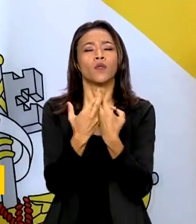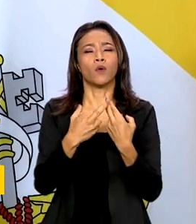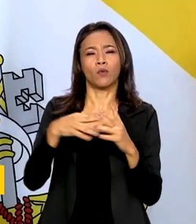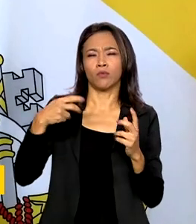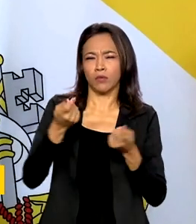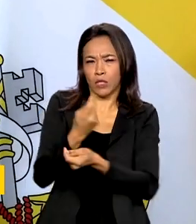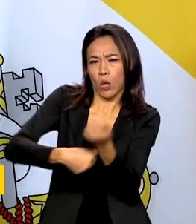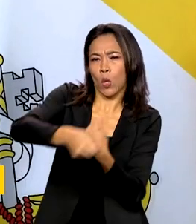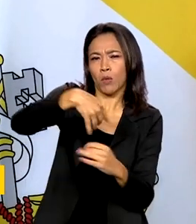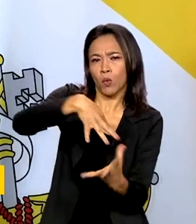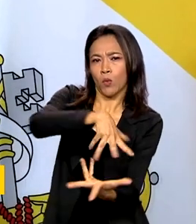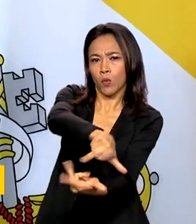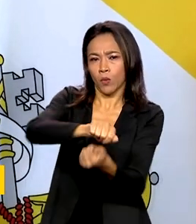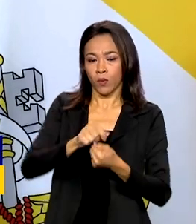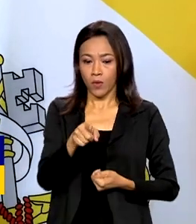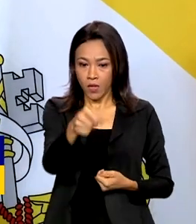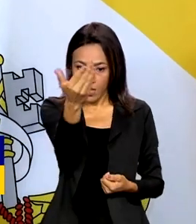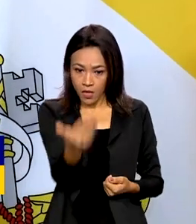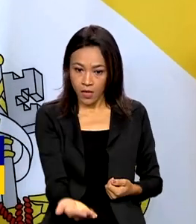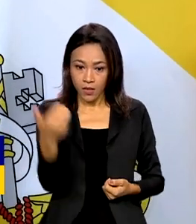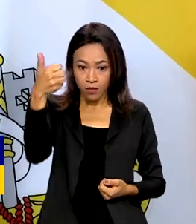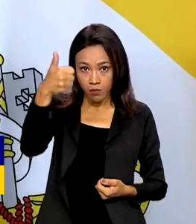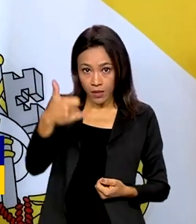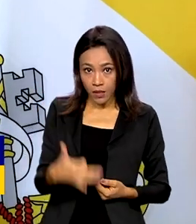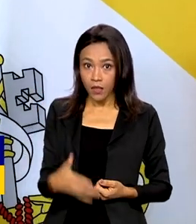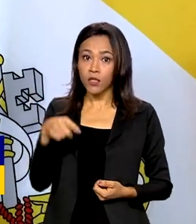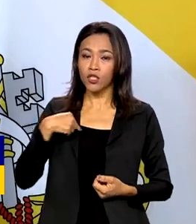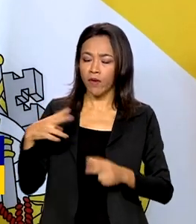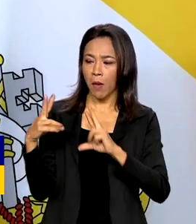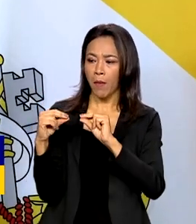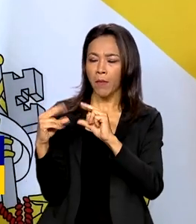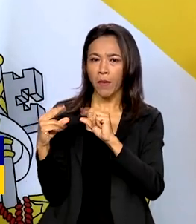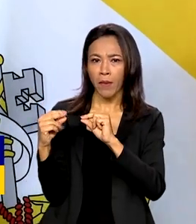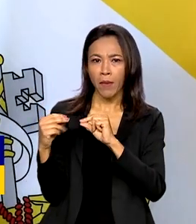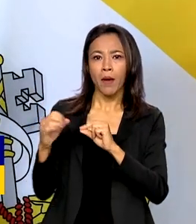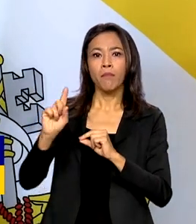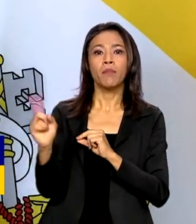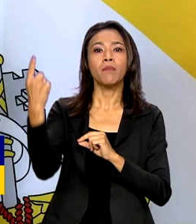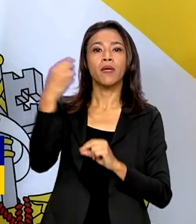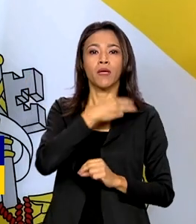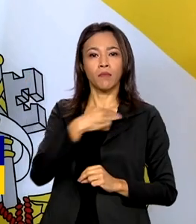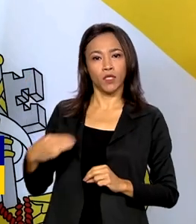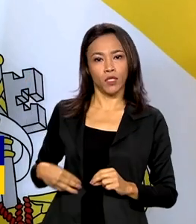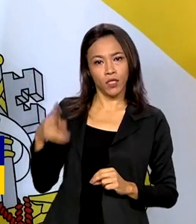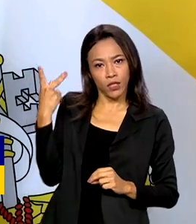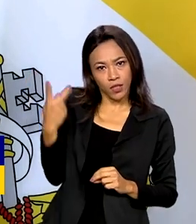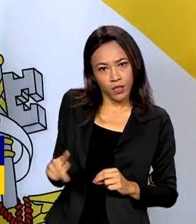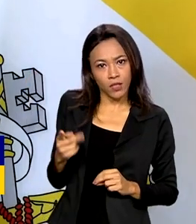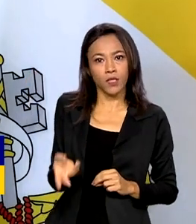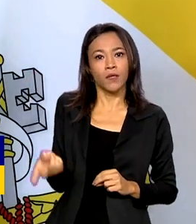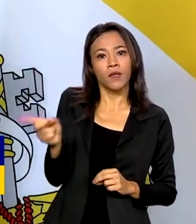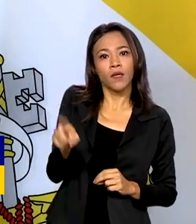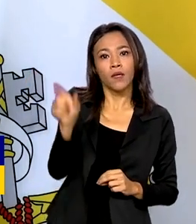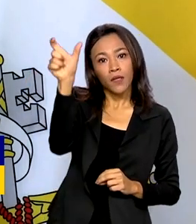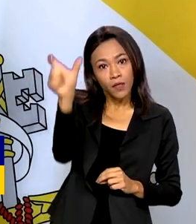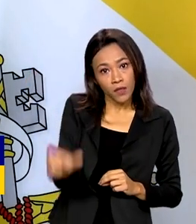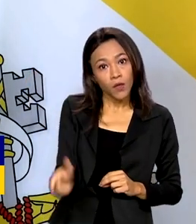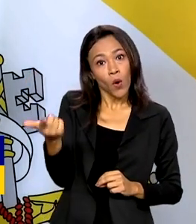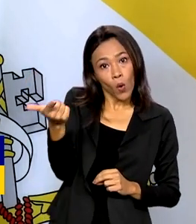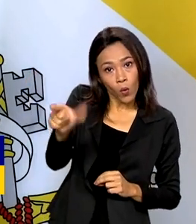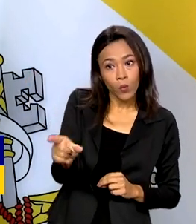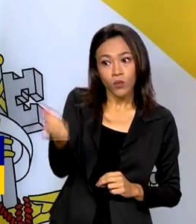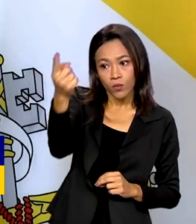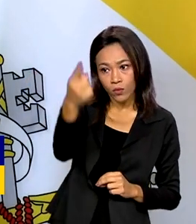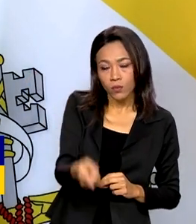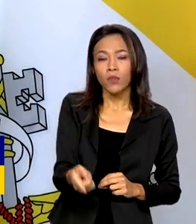conversas foram tidas aqui com o presidente Matarella, com a primeira-ministra Jordana, com a Georgia Meloni e